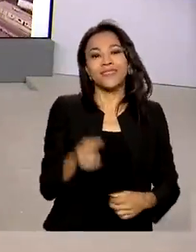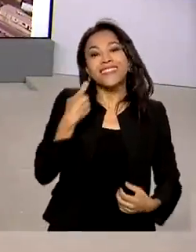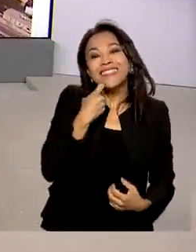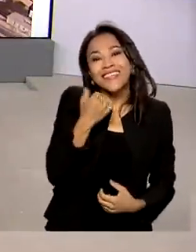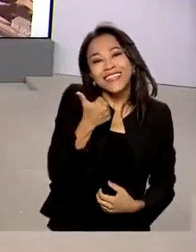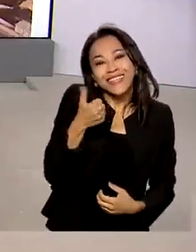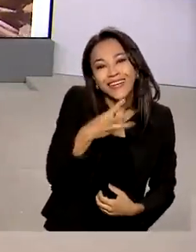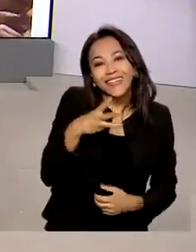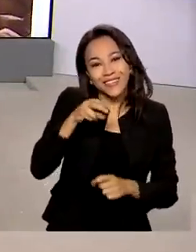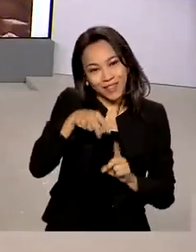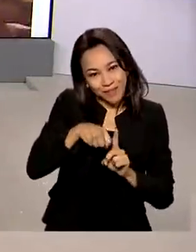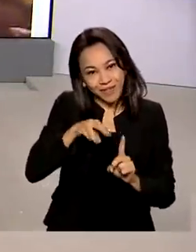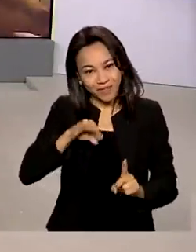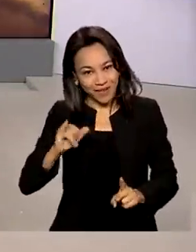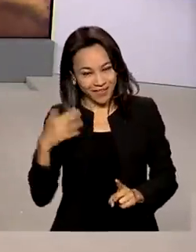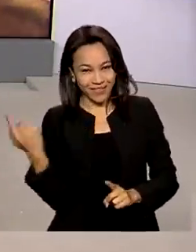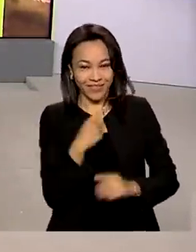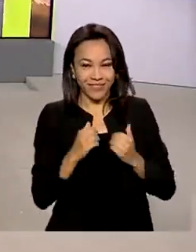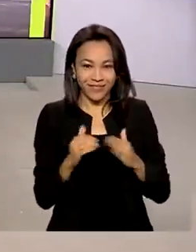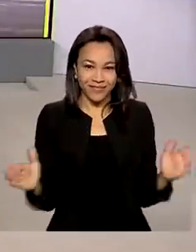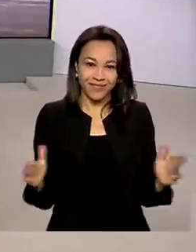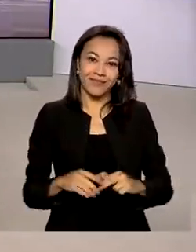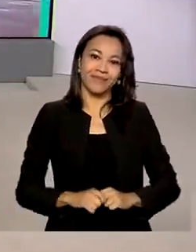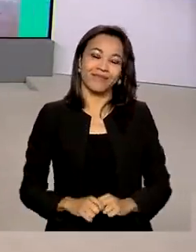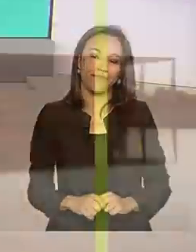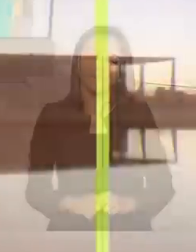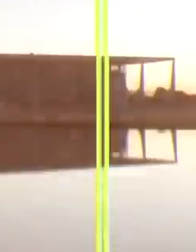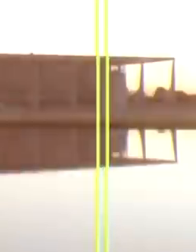13 de maio, o Brasil em Dia já está no ar.